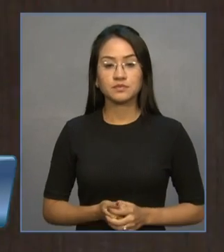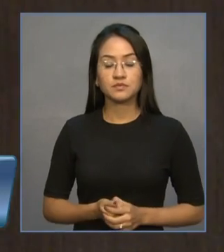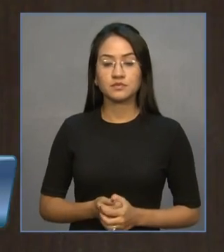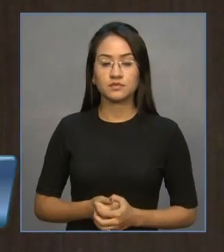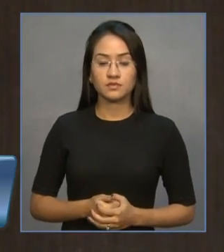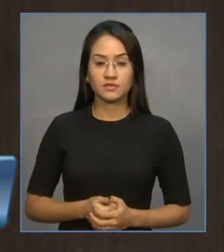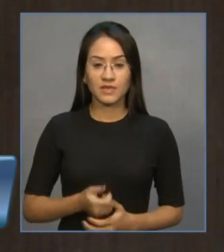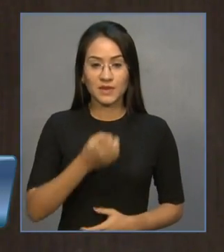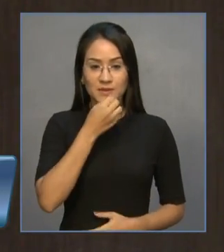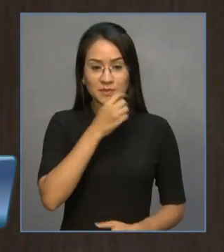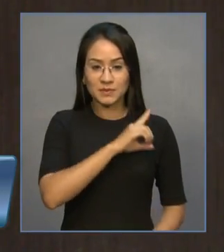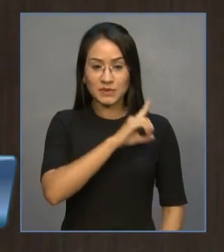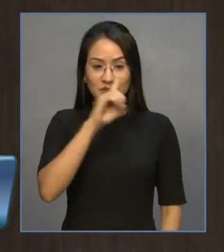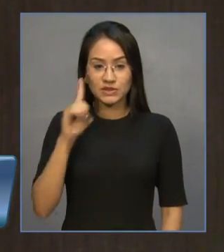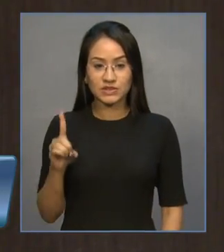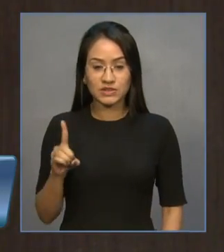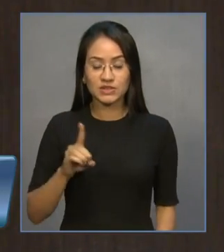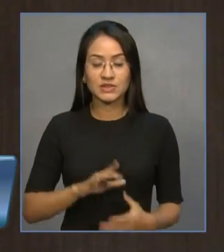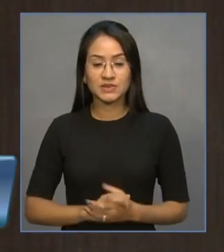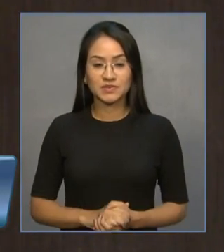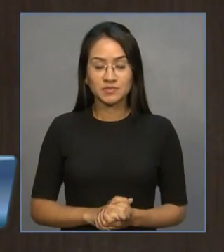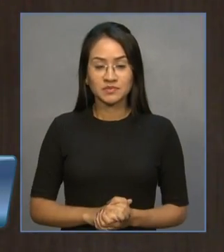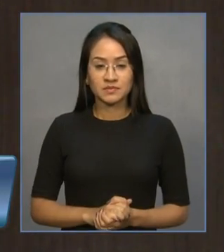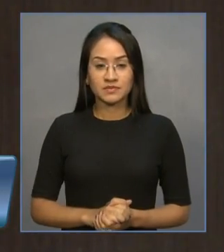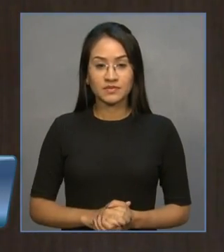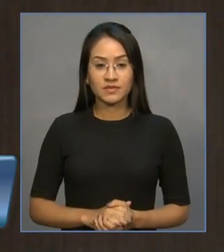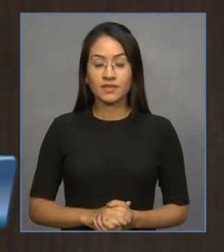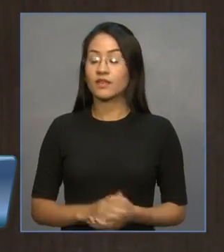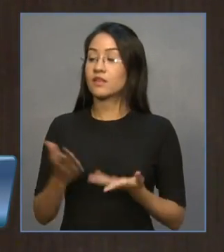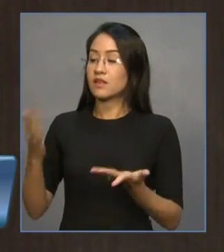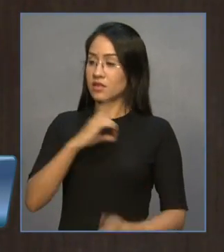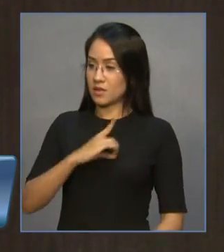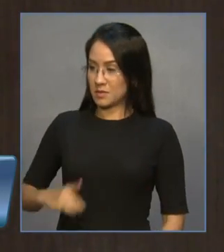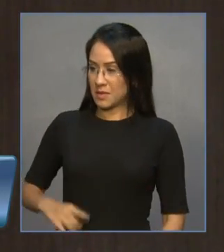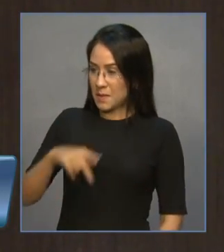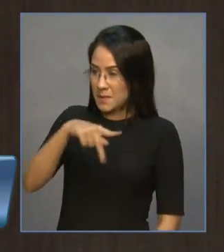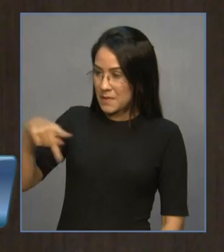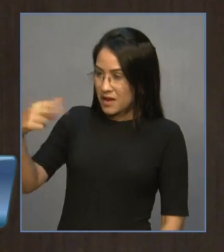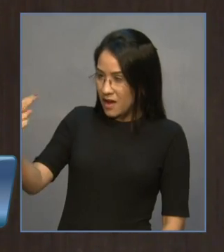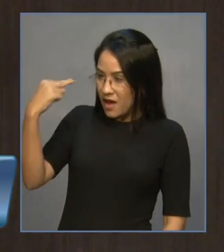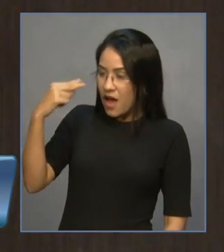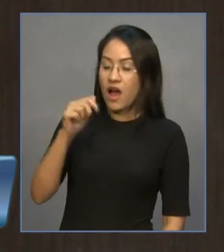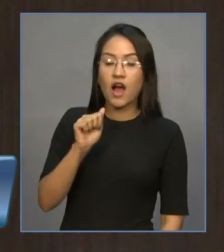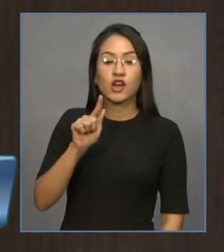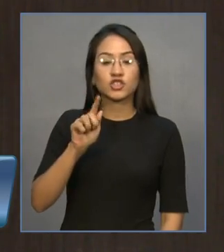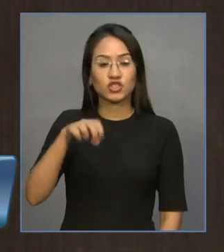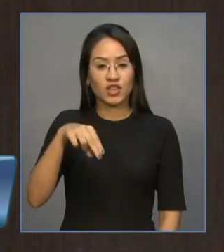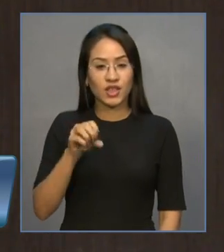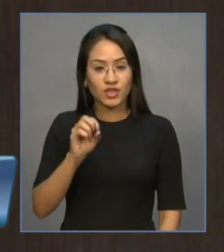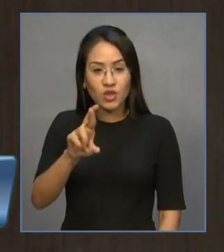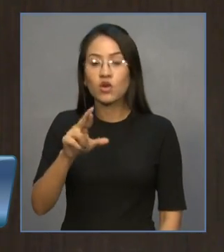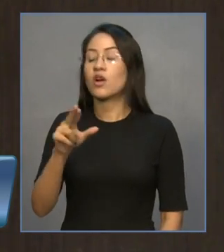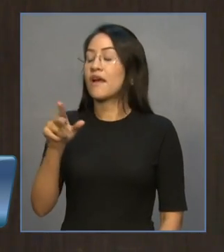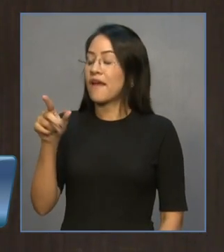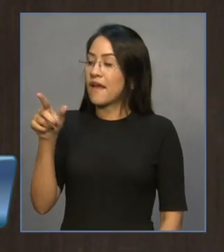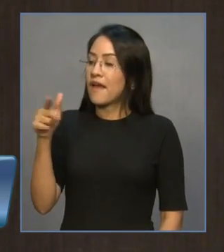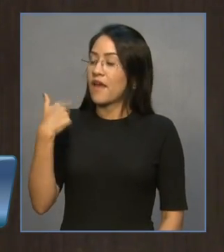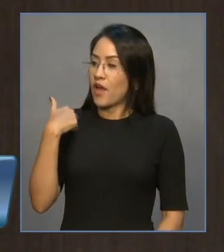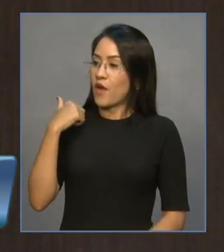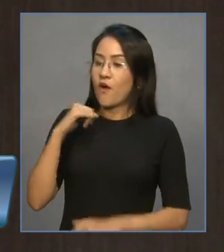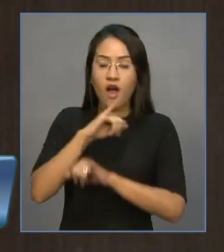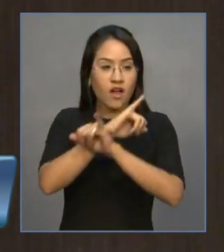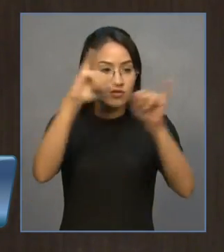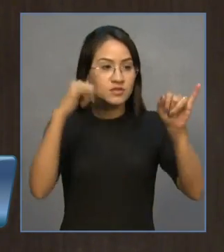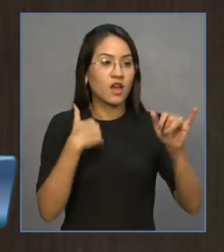Bom dia, deputado presidente, deputado Agenor, eu também queria me somar aos pleitos em favor dos servidores